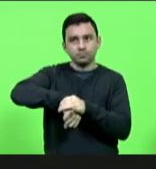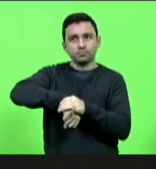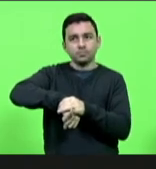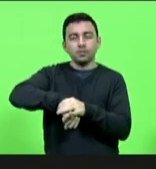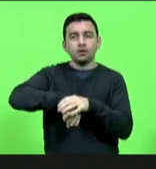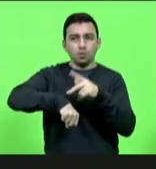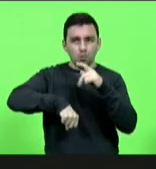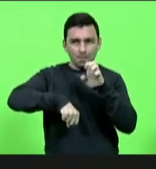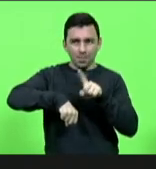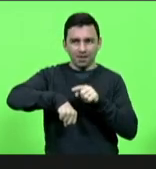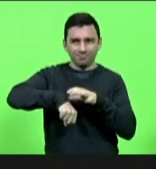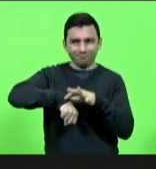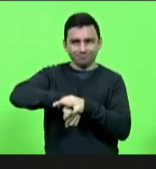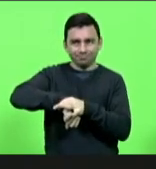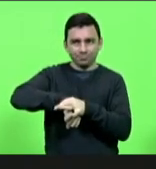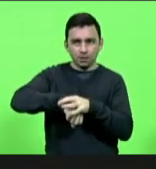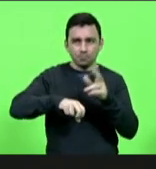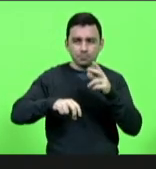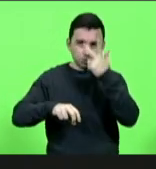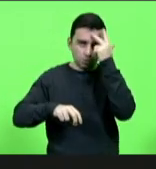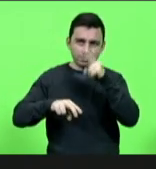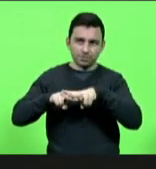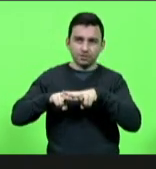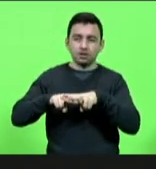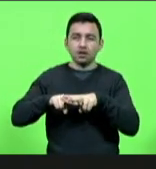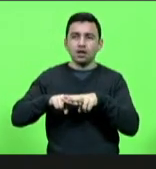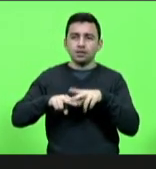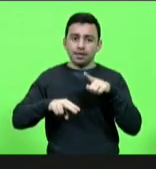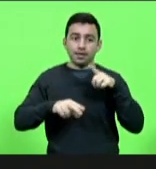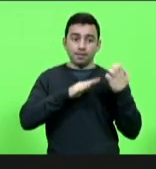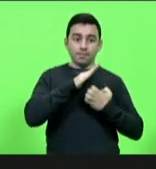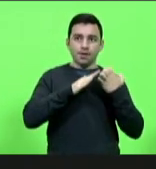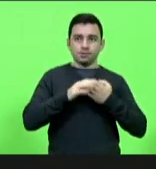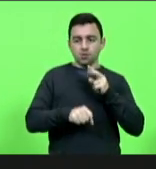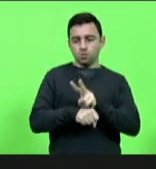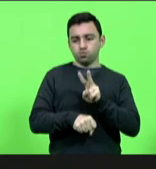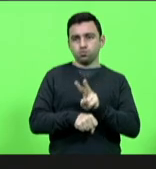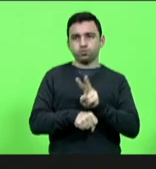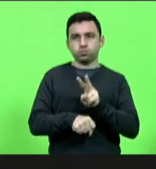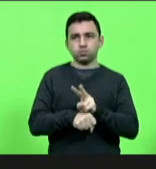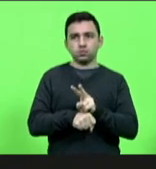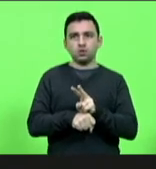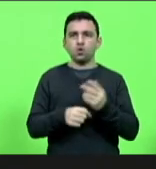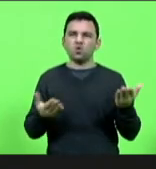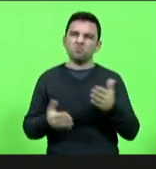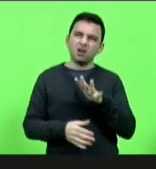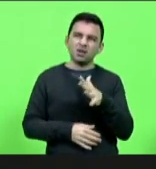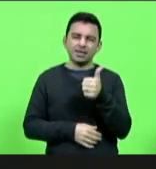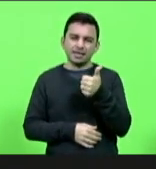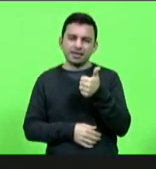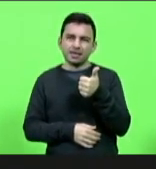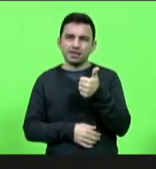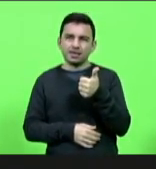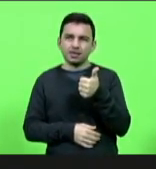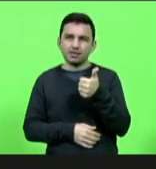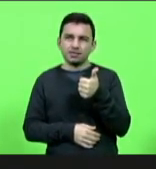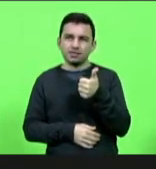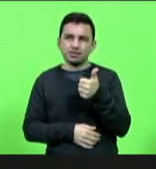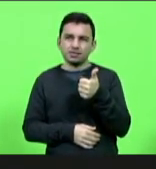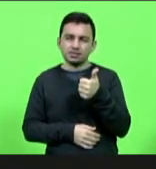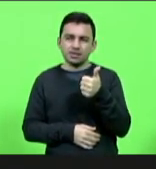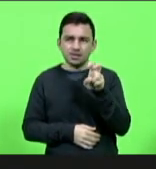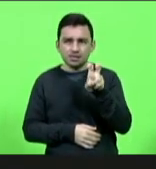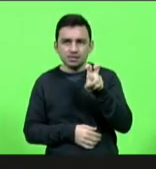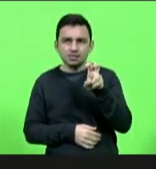uma empresa que fazia prestava esse trabalho e ainda hoje em média entre 14 a 15 e 16 mil apenados